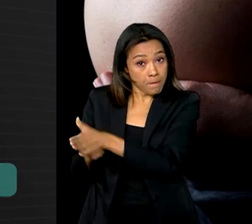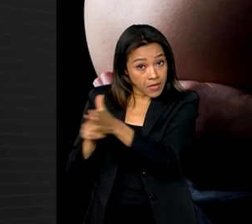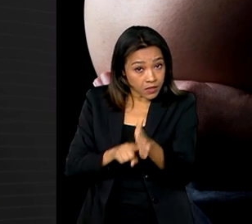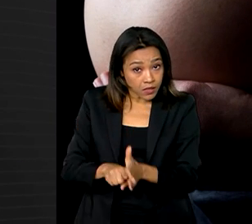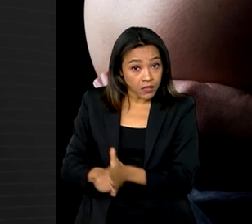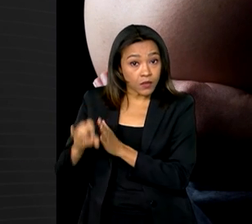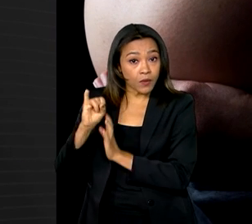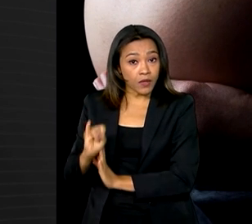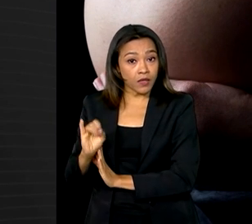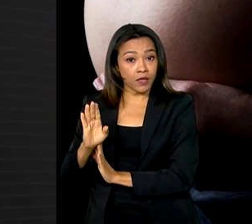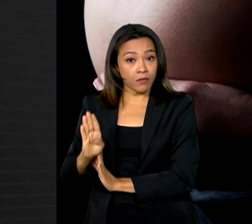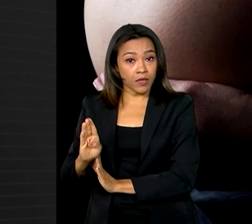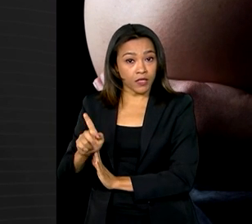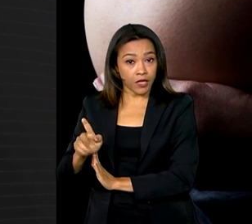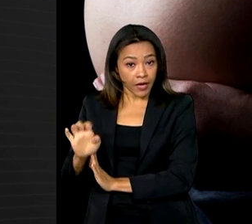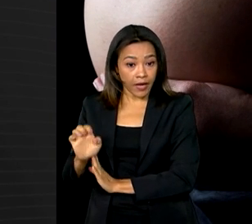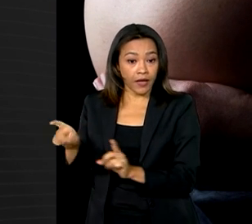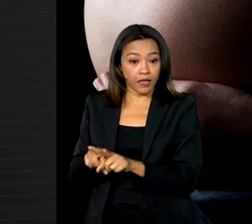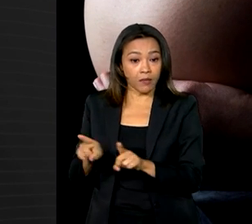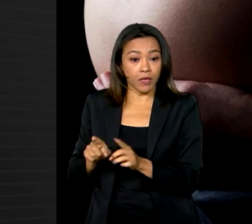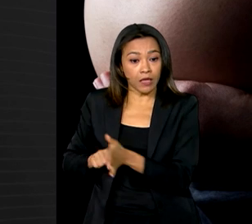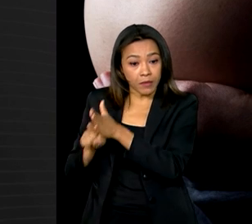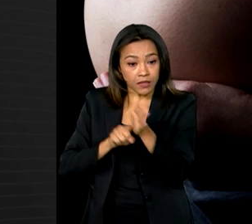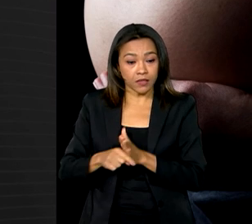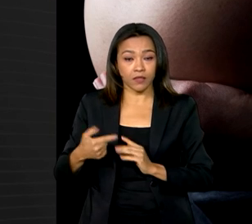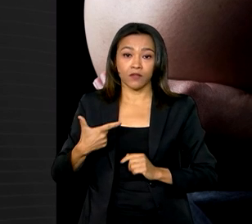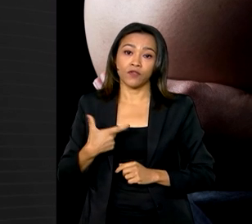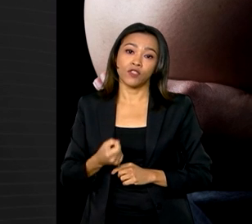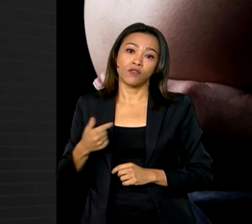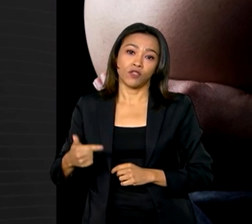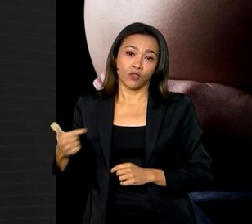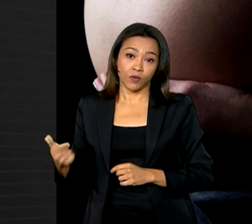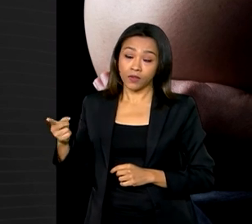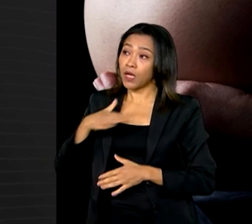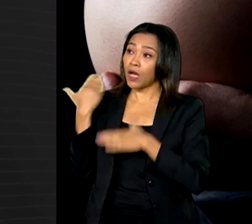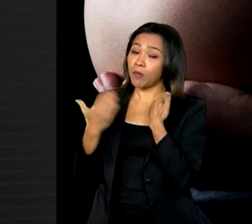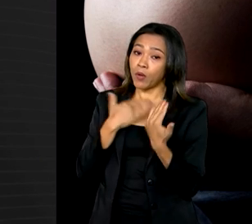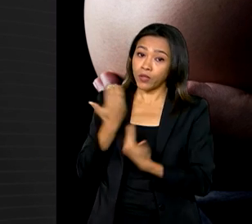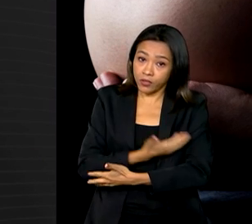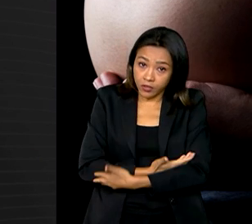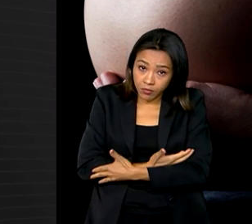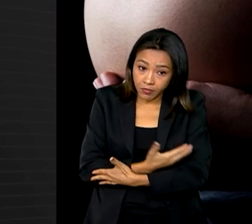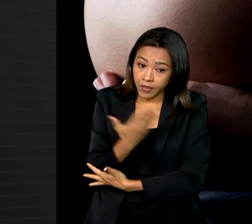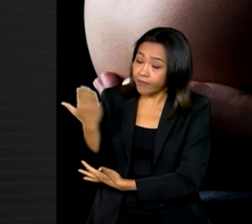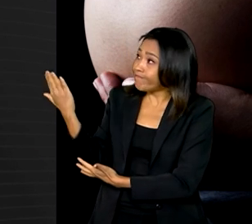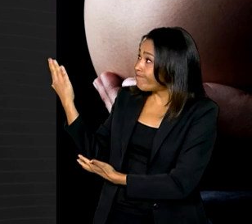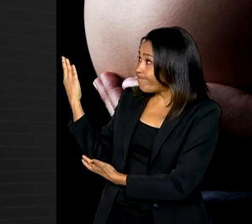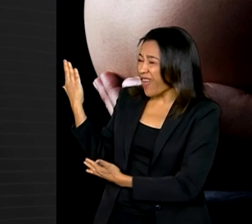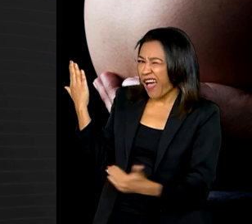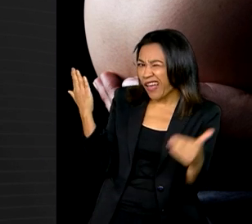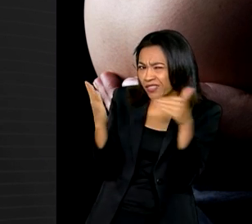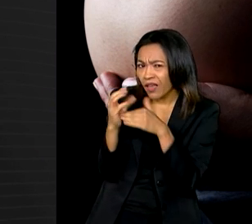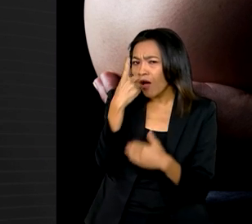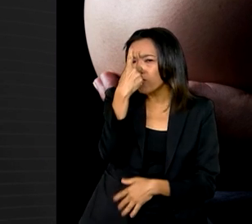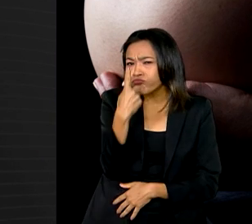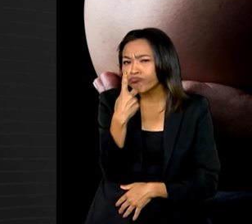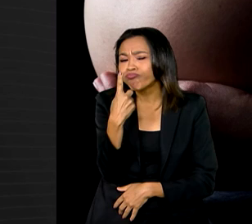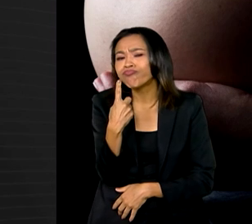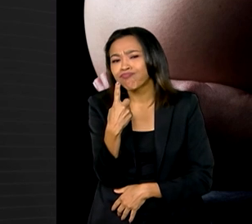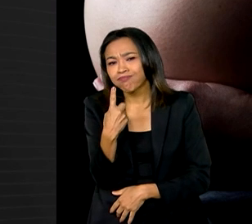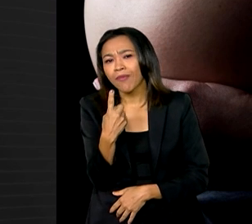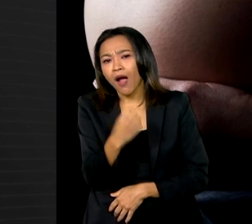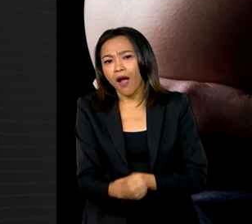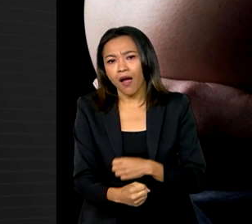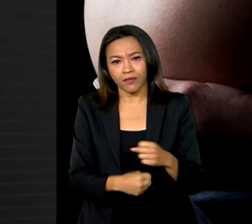do Censo Demográfico 2022, a mortalidade infantil, que abrange a morte de crianças com até um ano de idade,